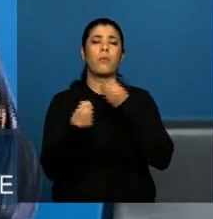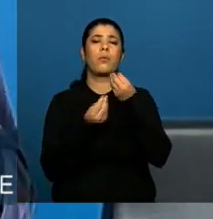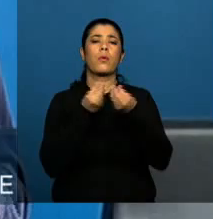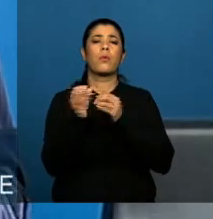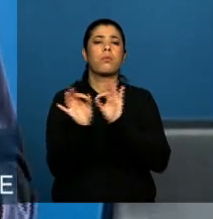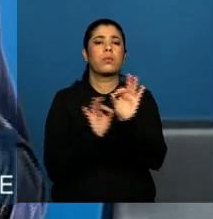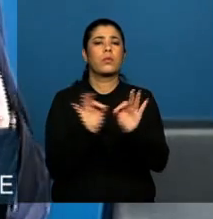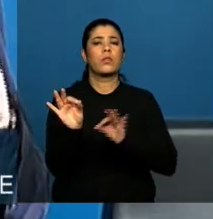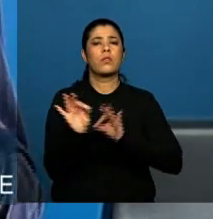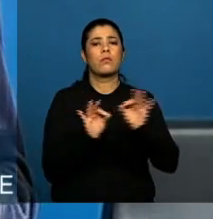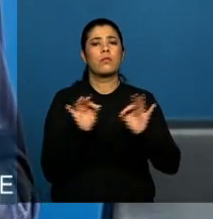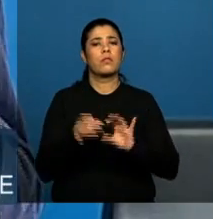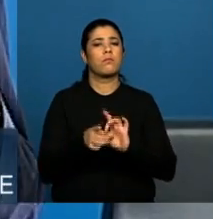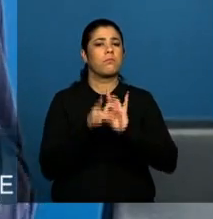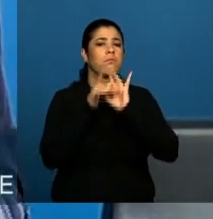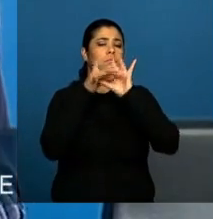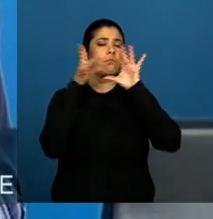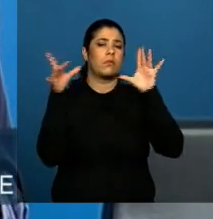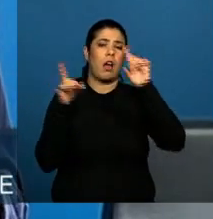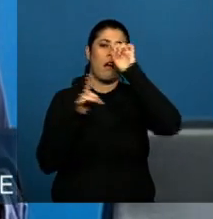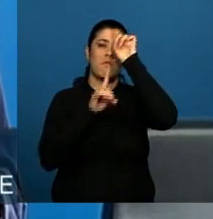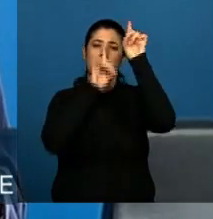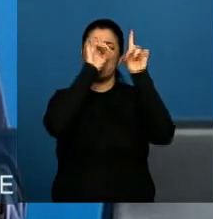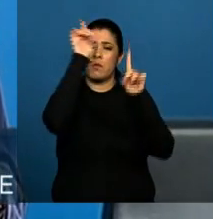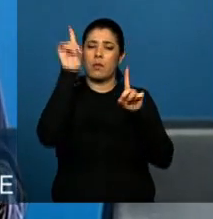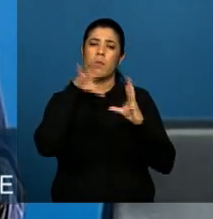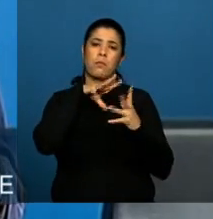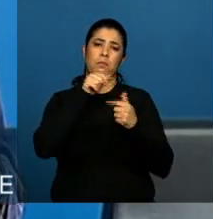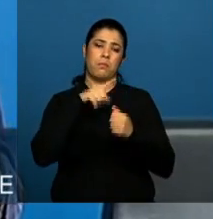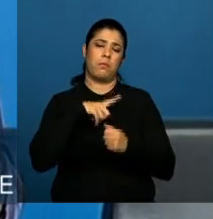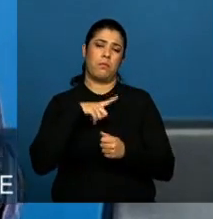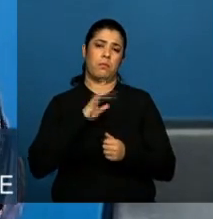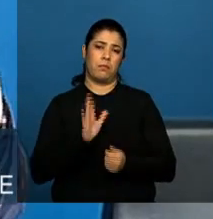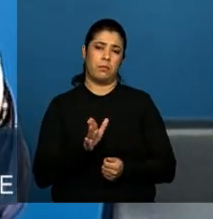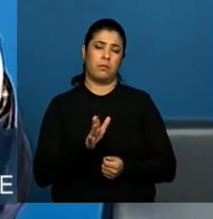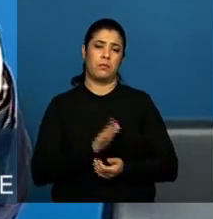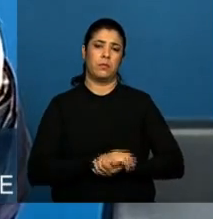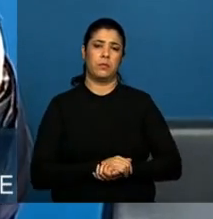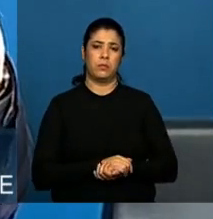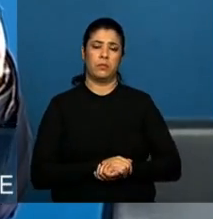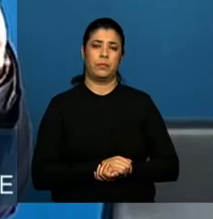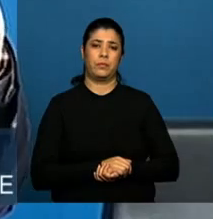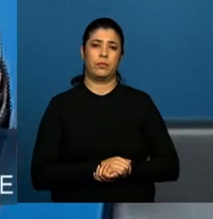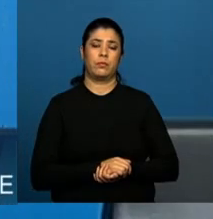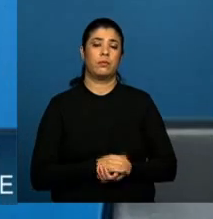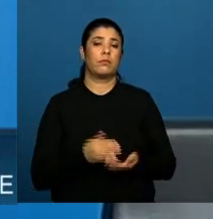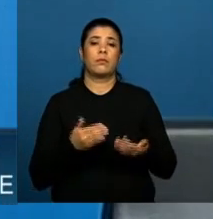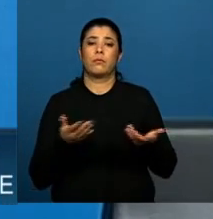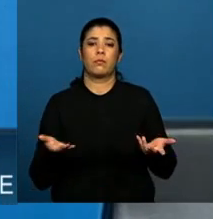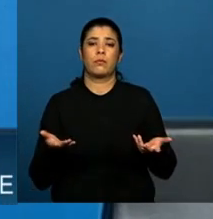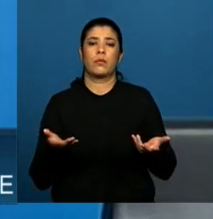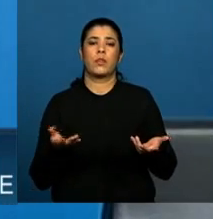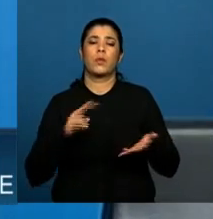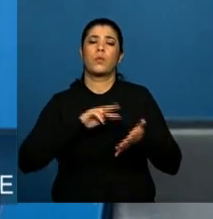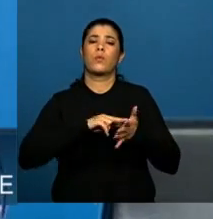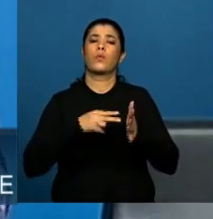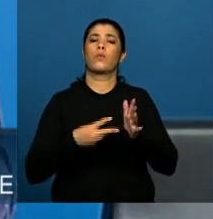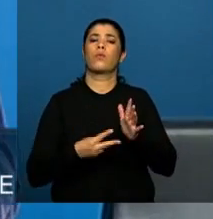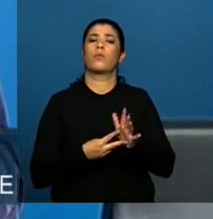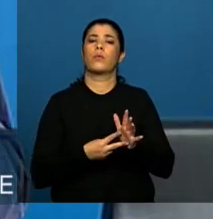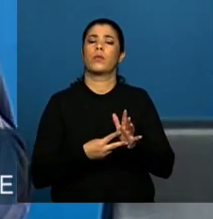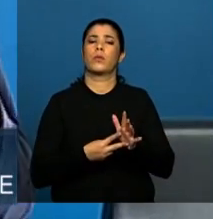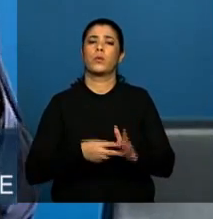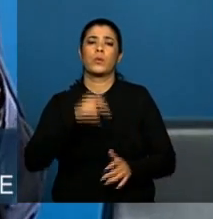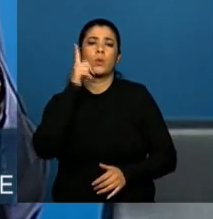democracia que o mundo conhece. Ou seja, as conquistas democráticas